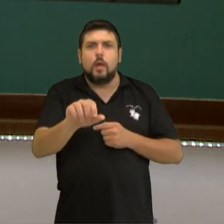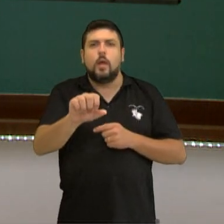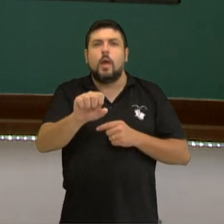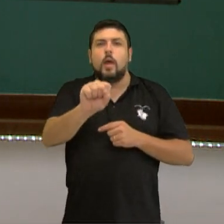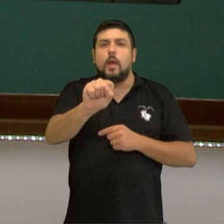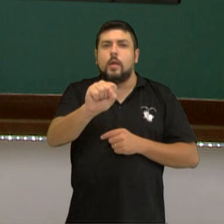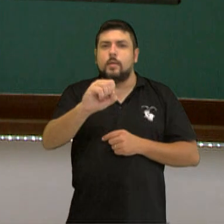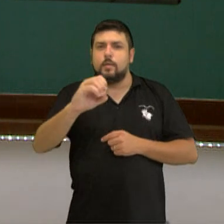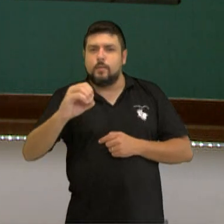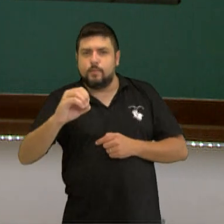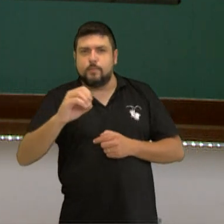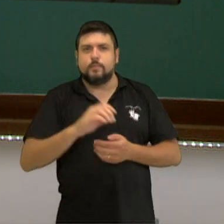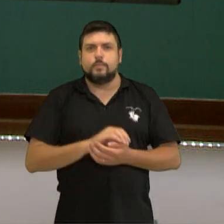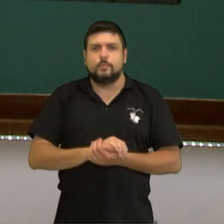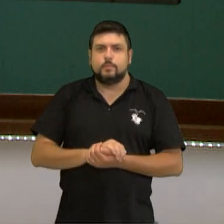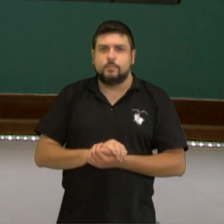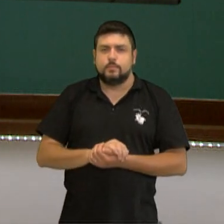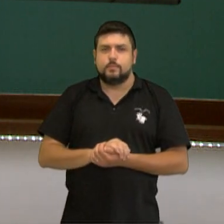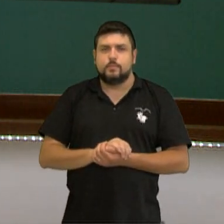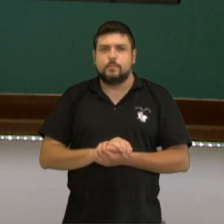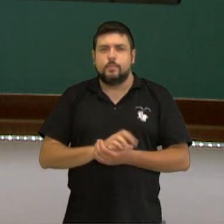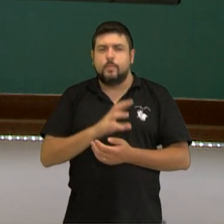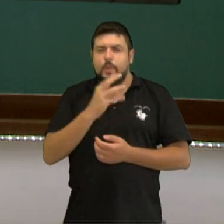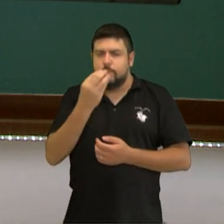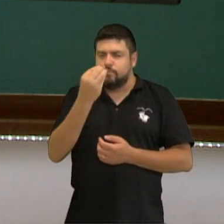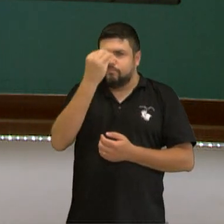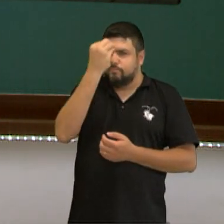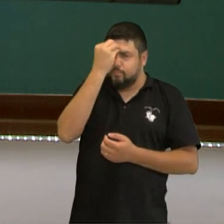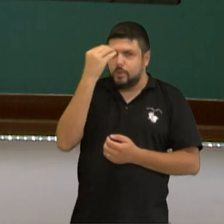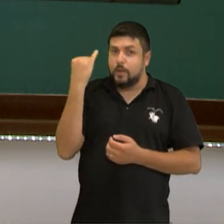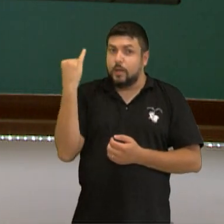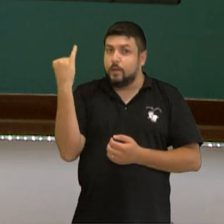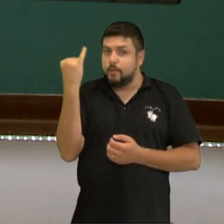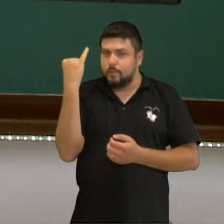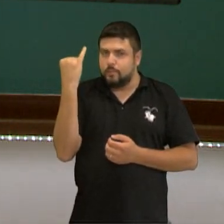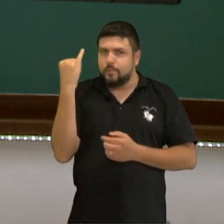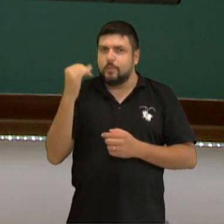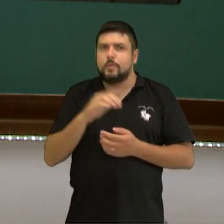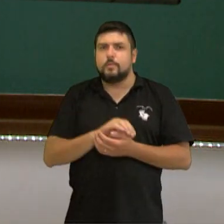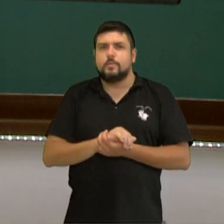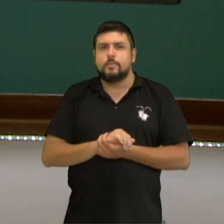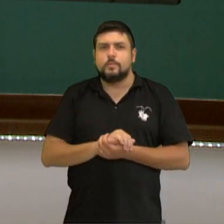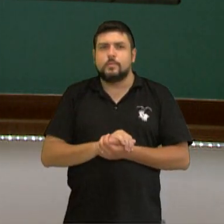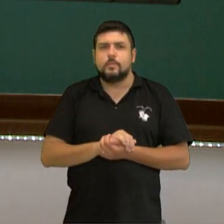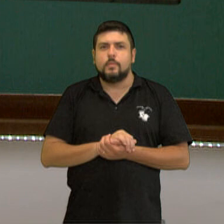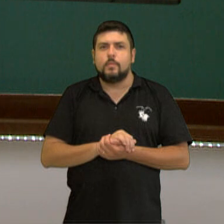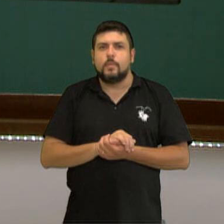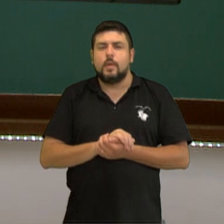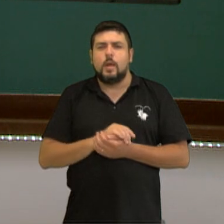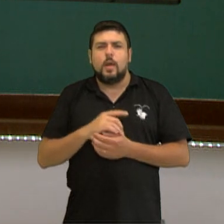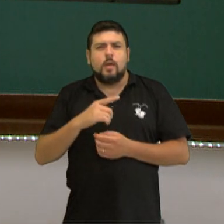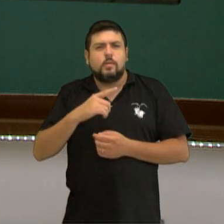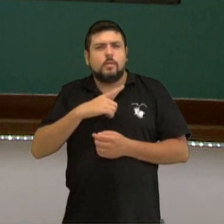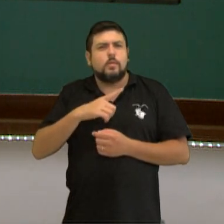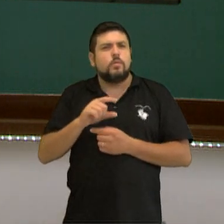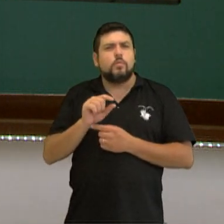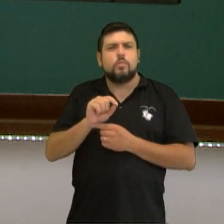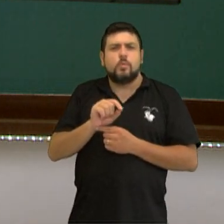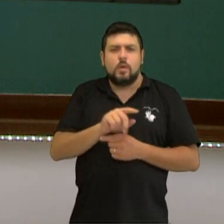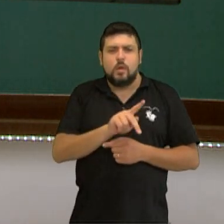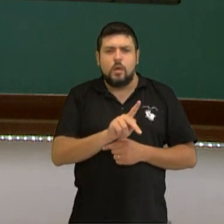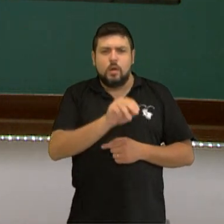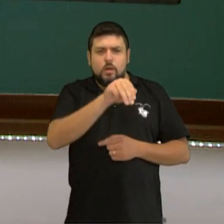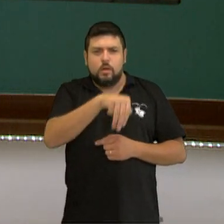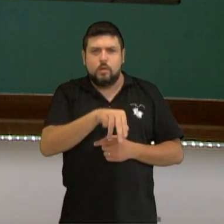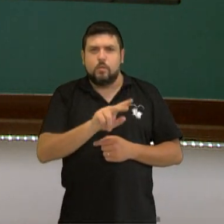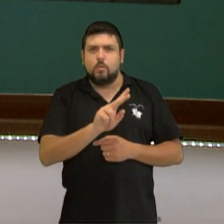tempo envolvido. Não vamos esquecer algumas coisas importantes com relação às unidades. Normalmente nós temos unidades quilômetros por hora e